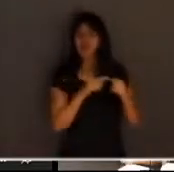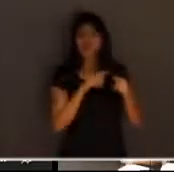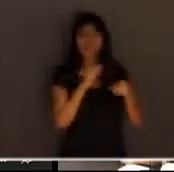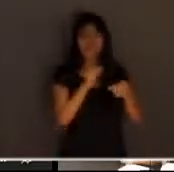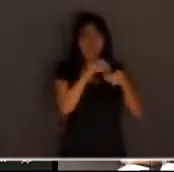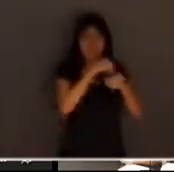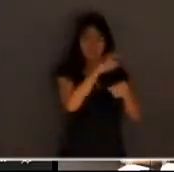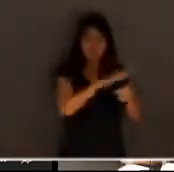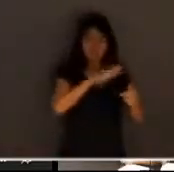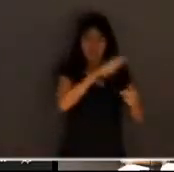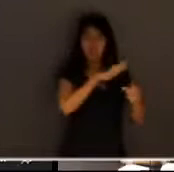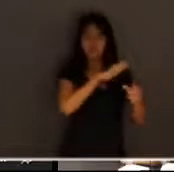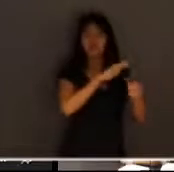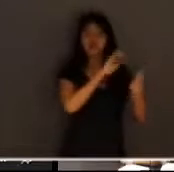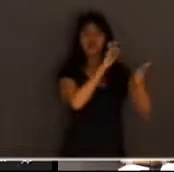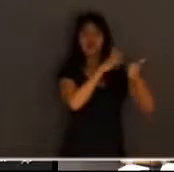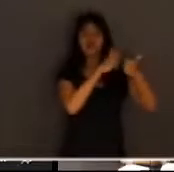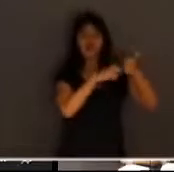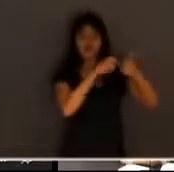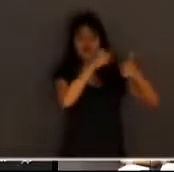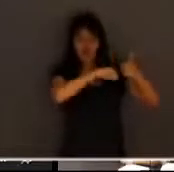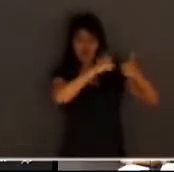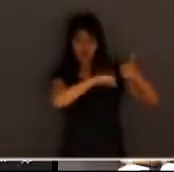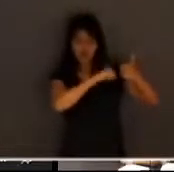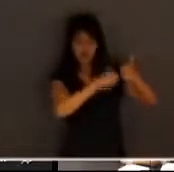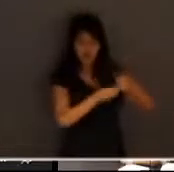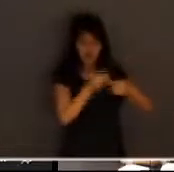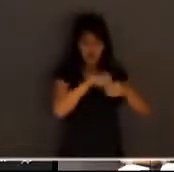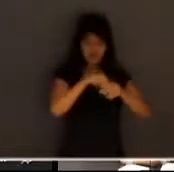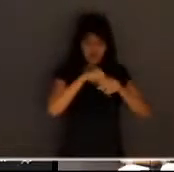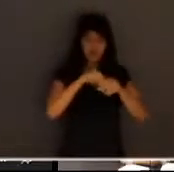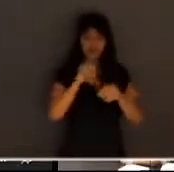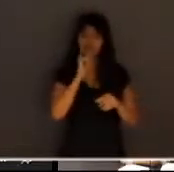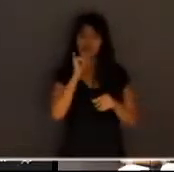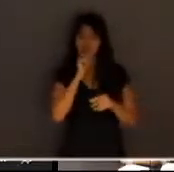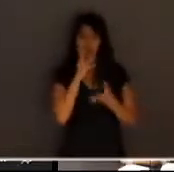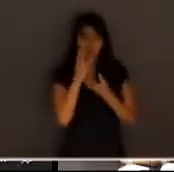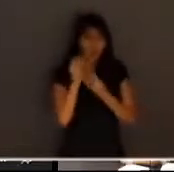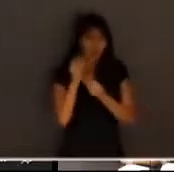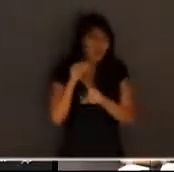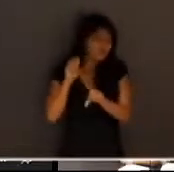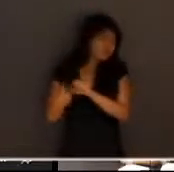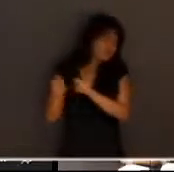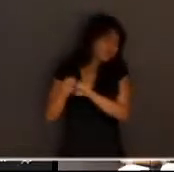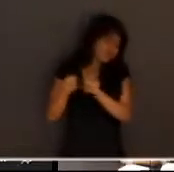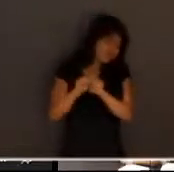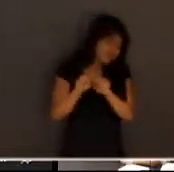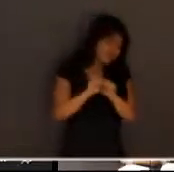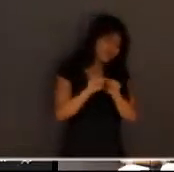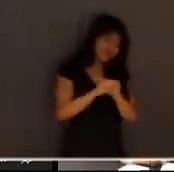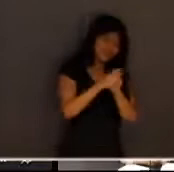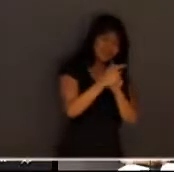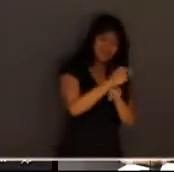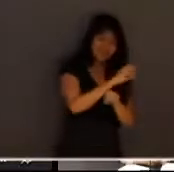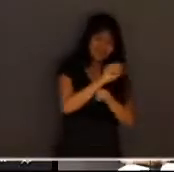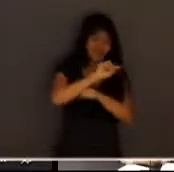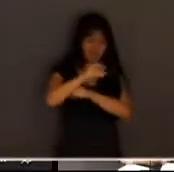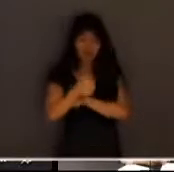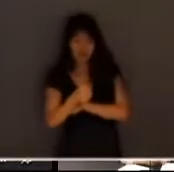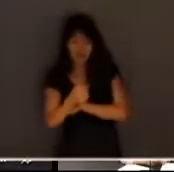deste quadro brasileiro de 60 mil homicídios ao ano que nós infelizmente experimentamos